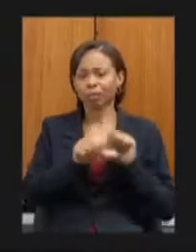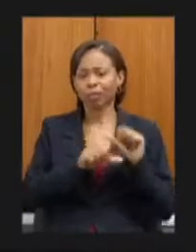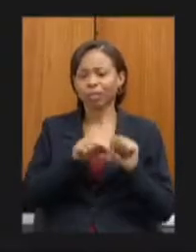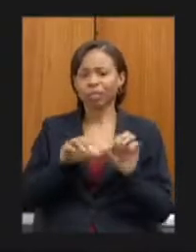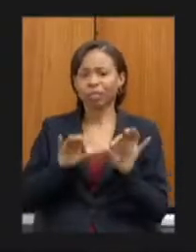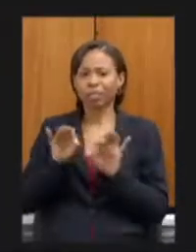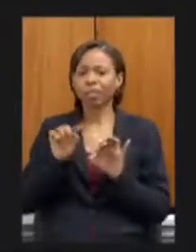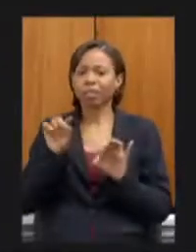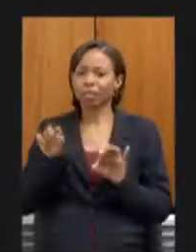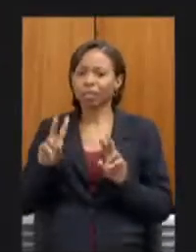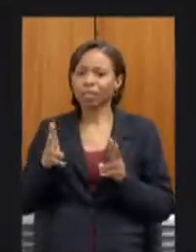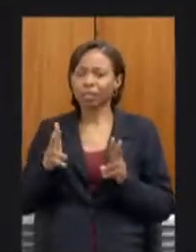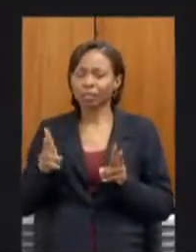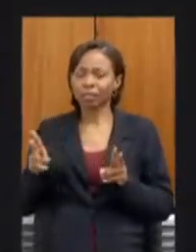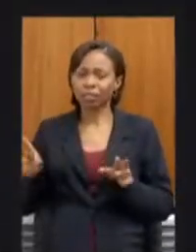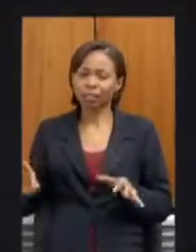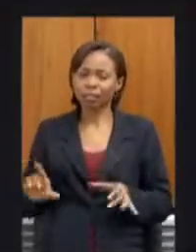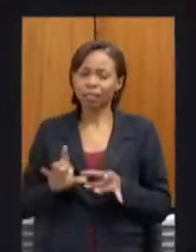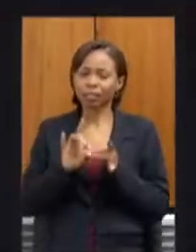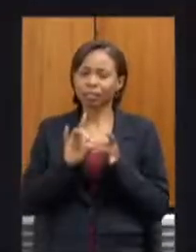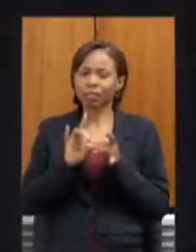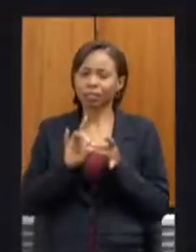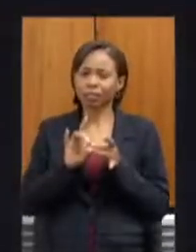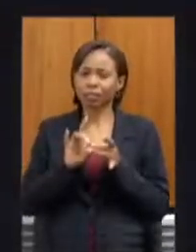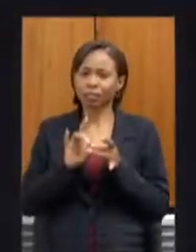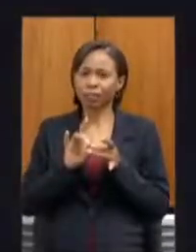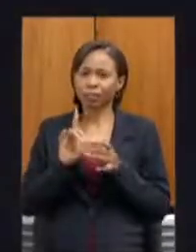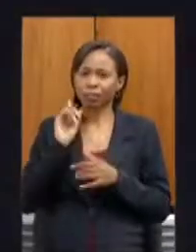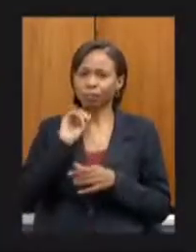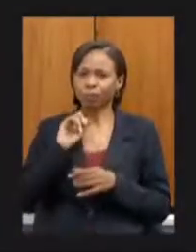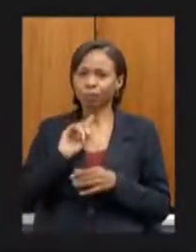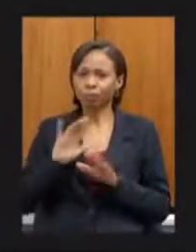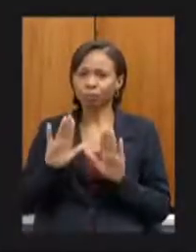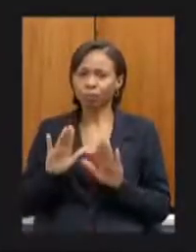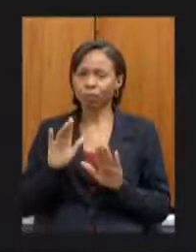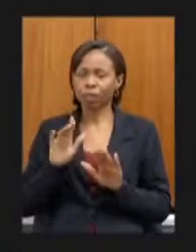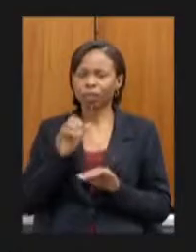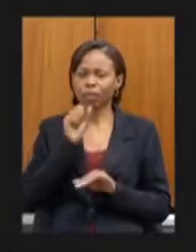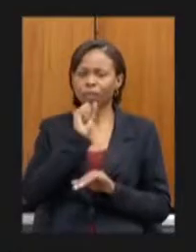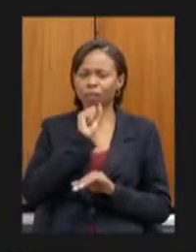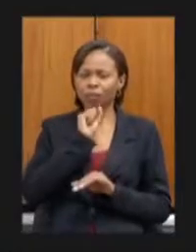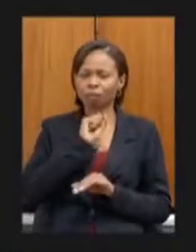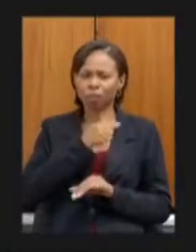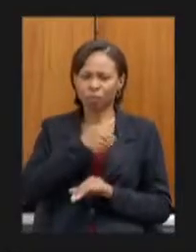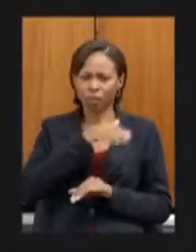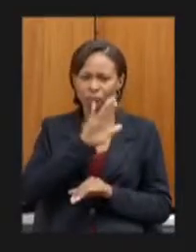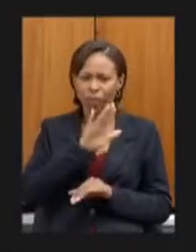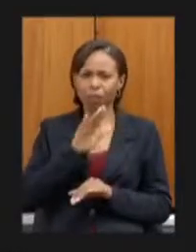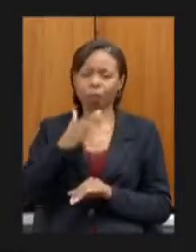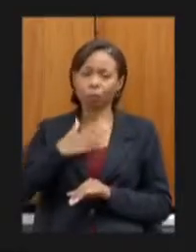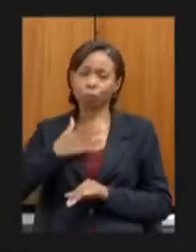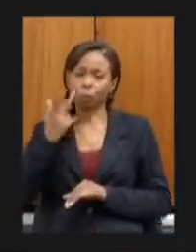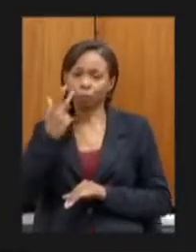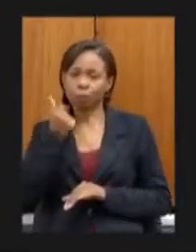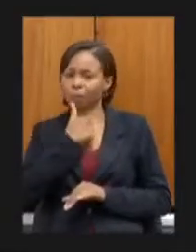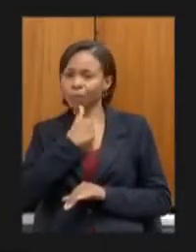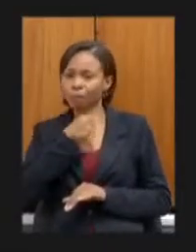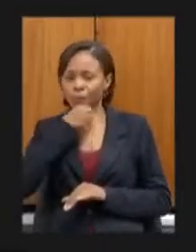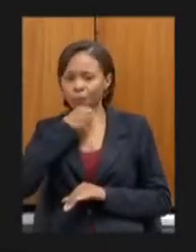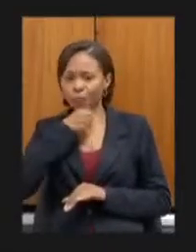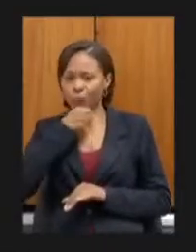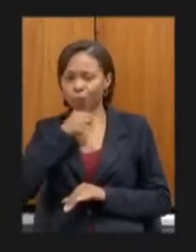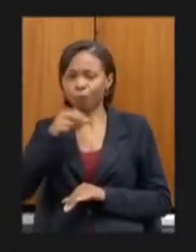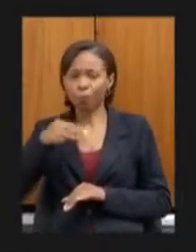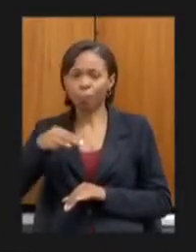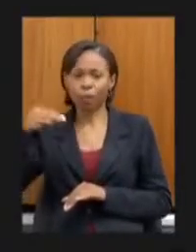norte-minas portanto meus irmãos mais velhos os meus pais meus avós são norte-mineiros de nascença eu